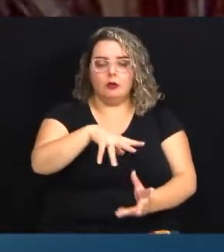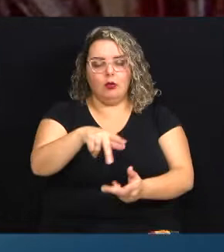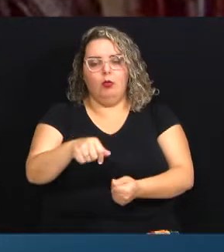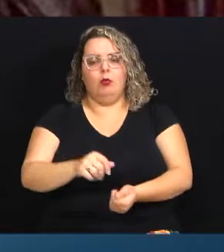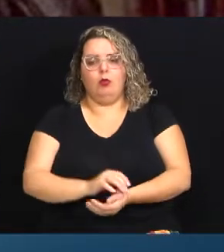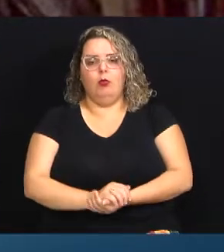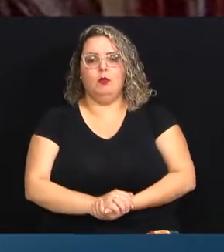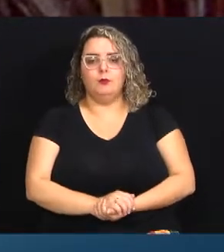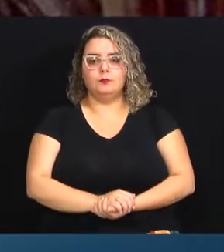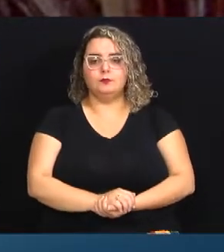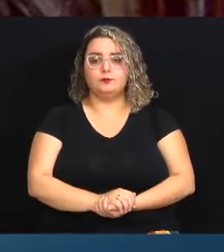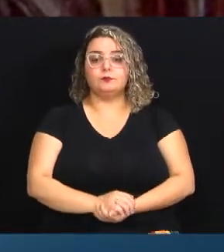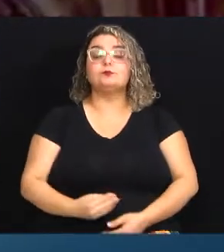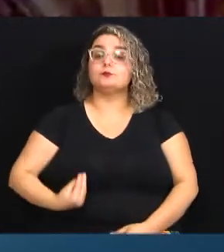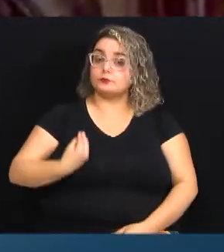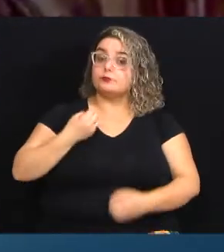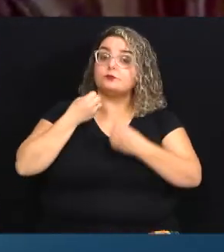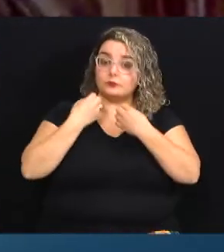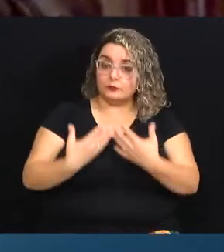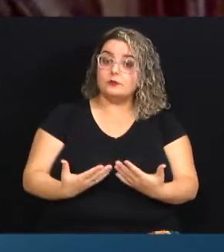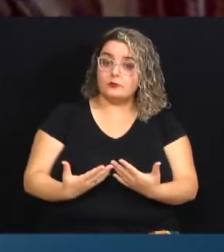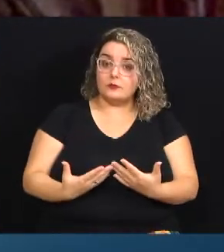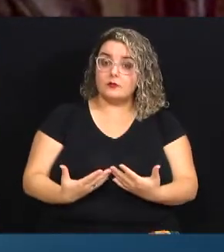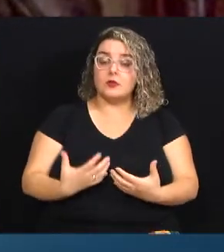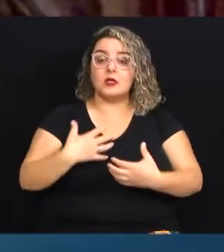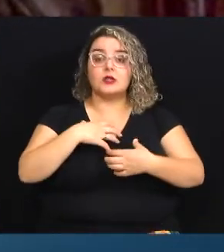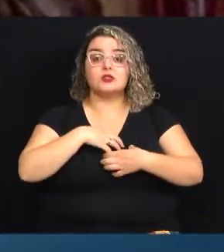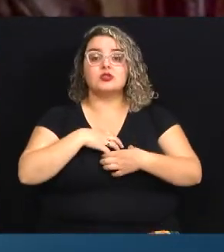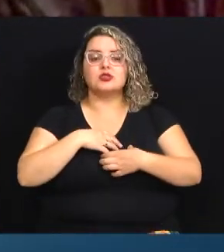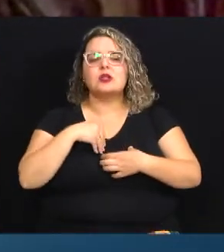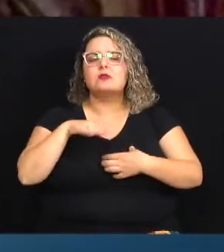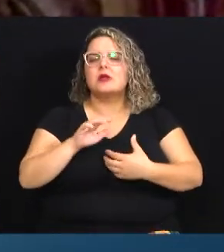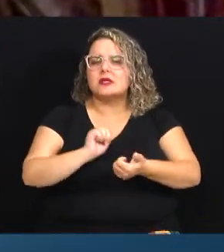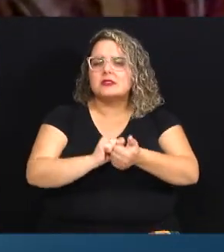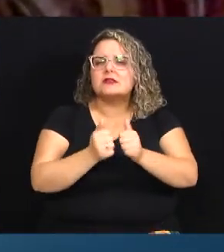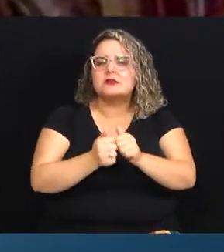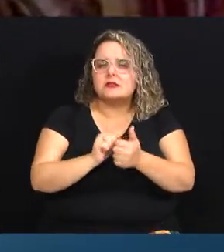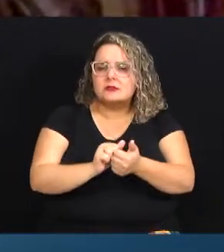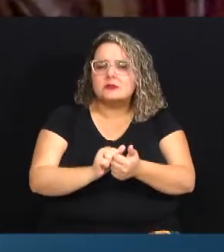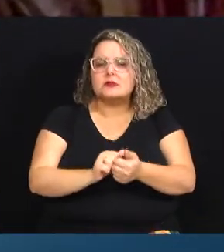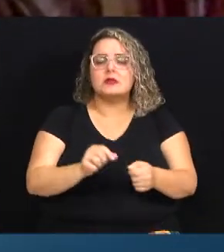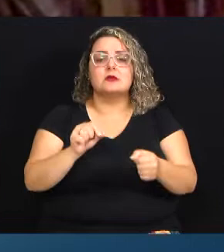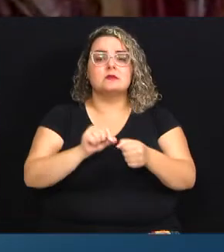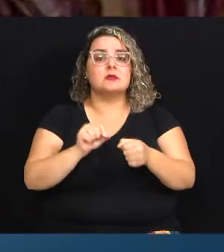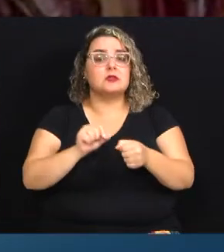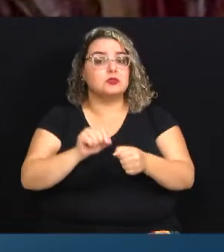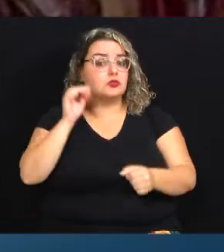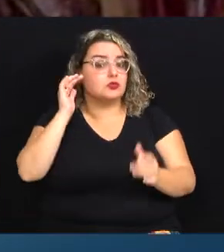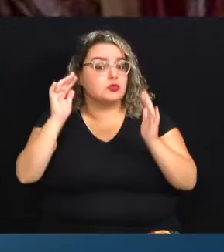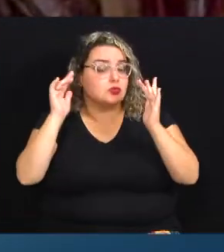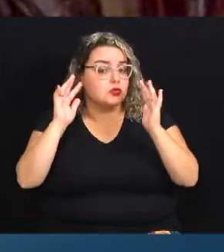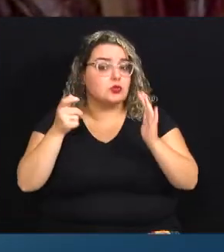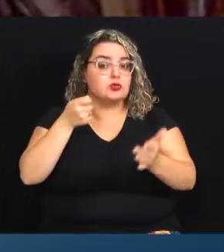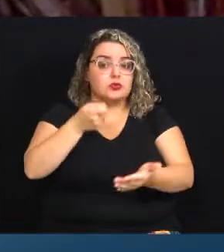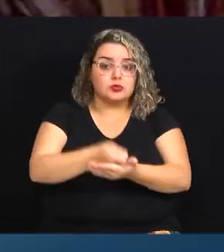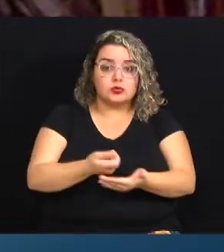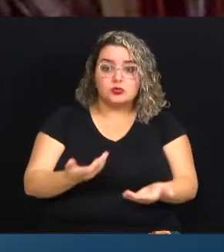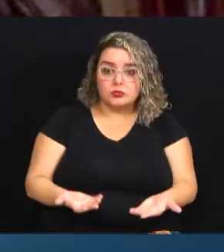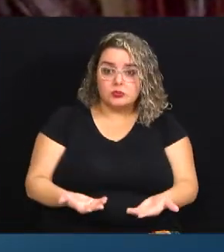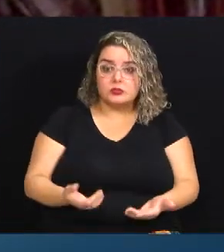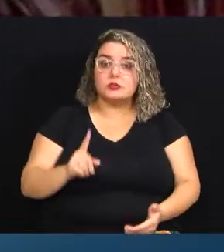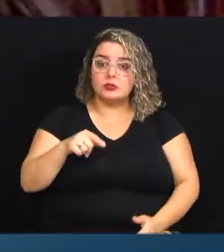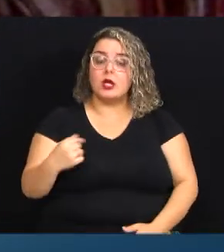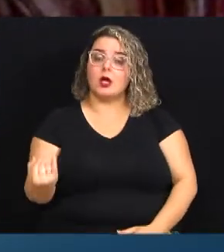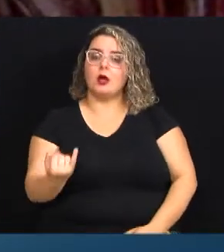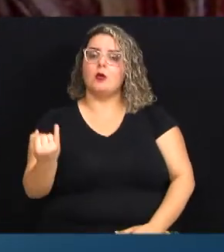para viver bem, para viver de forma mais adequada, para realizar os nossos sonhos. E é muito